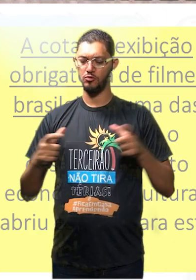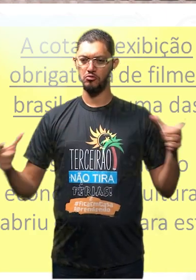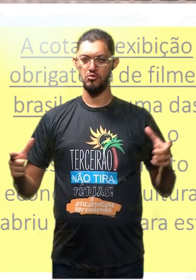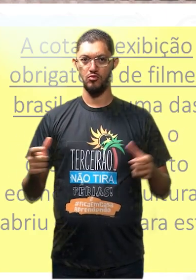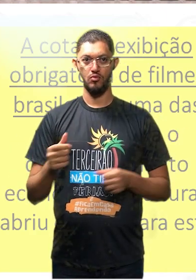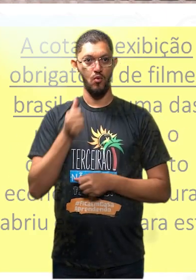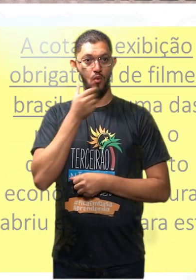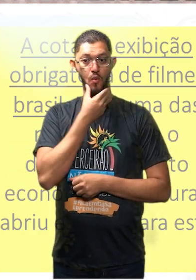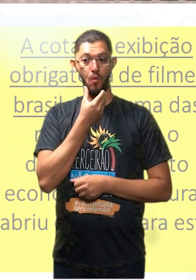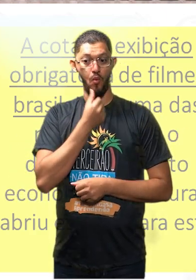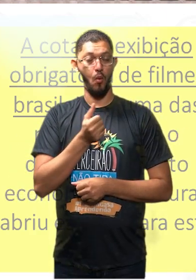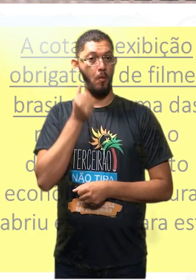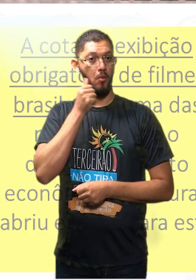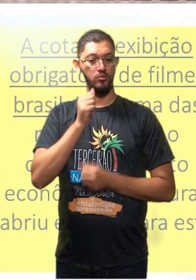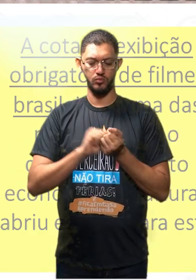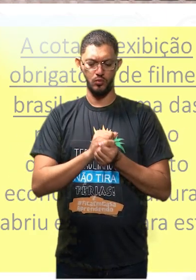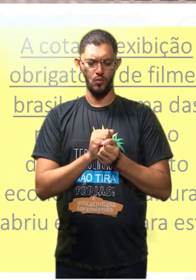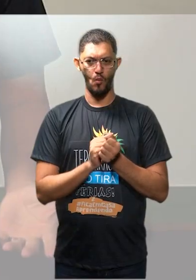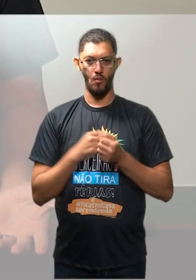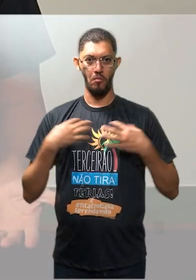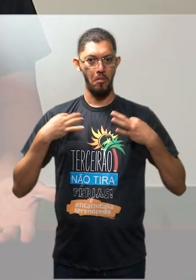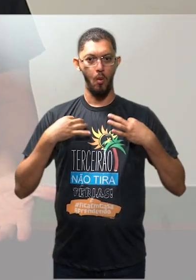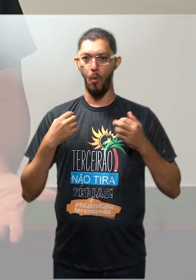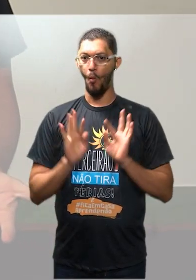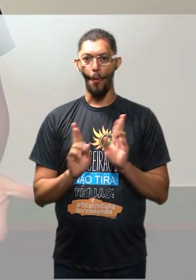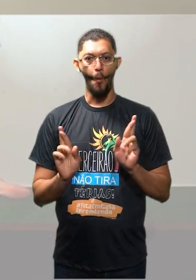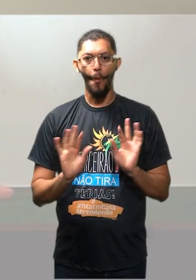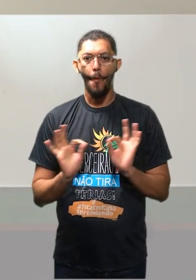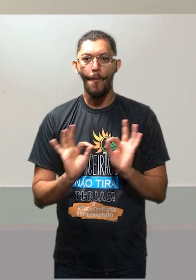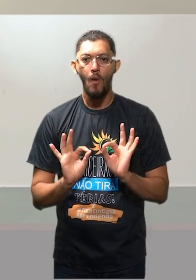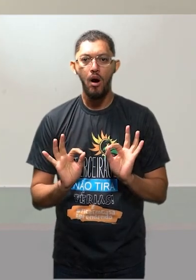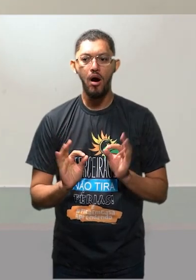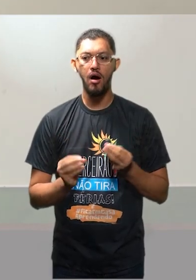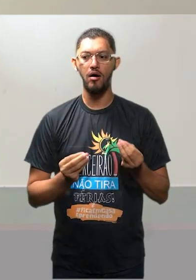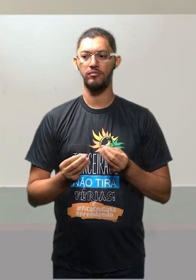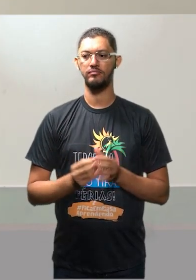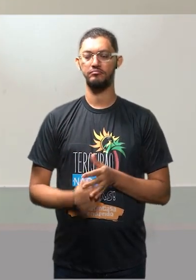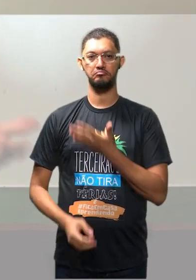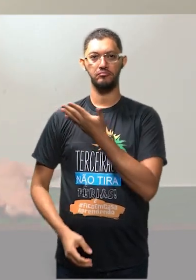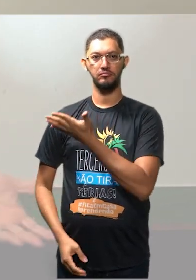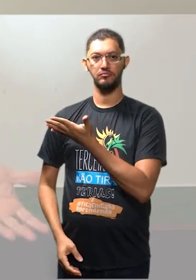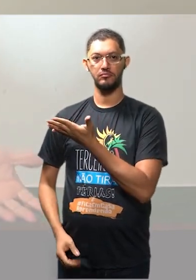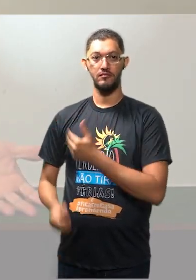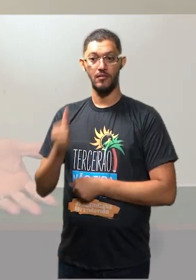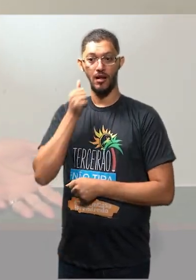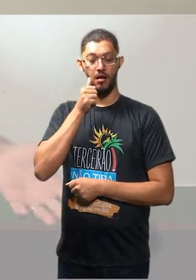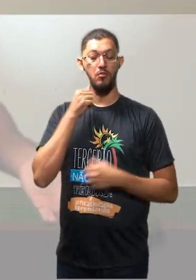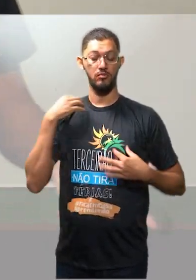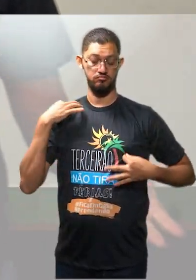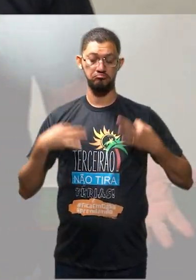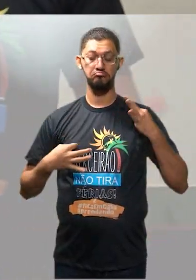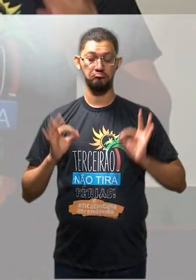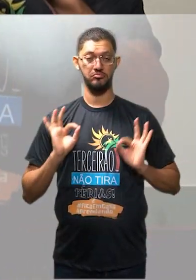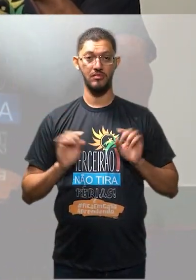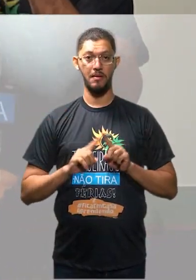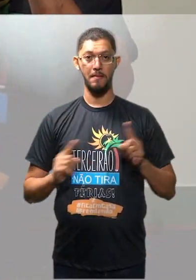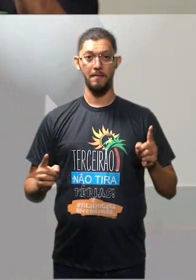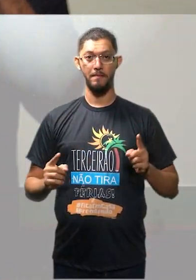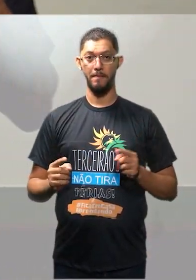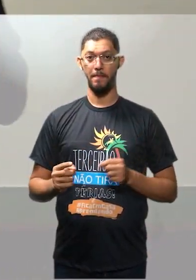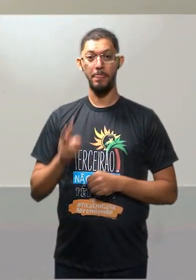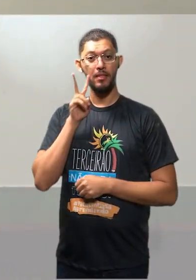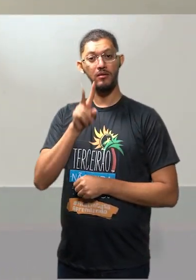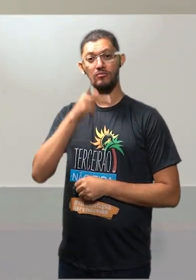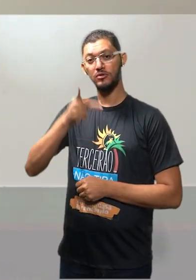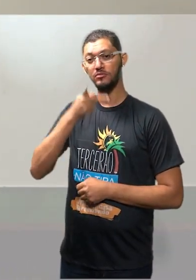mulher, o homem se encaniza na televisão. Então, essa outra, a mulher, ela tá bem vestida, mas deixa eu